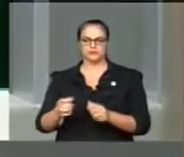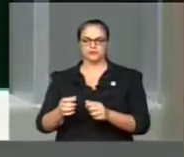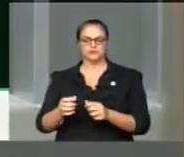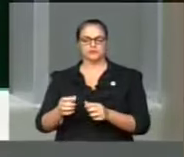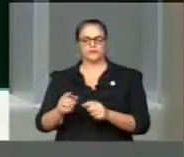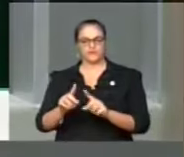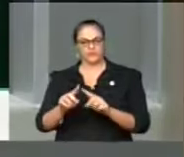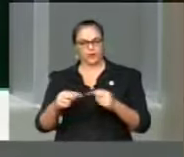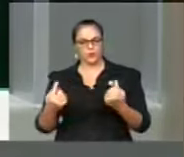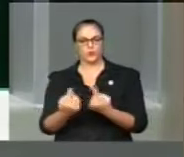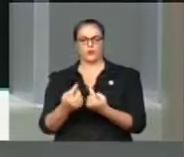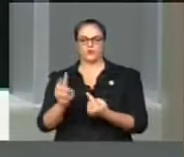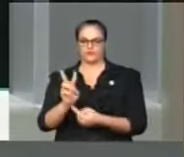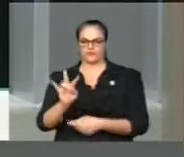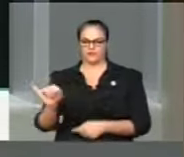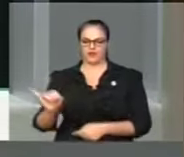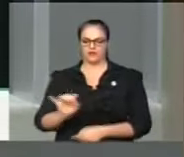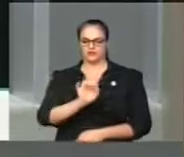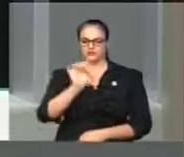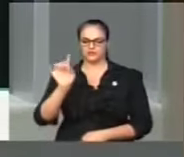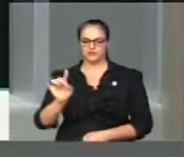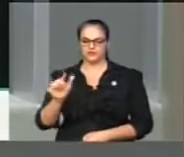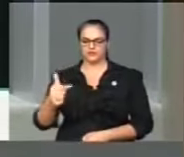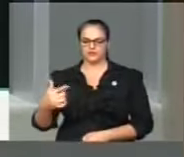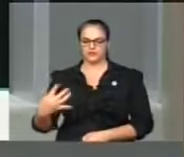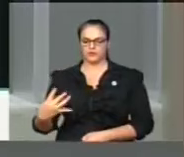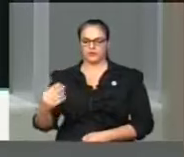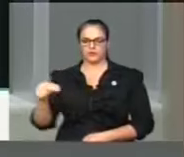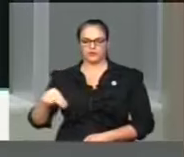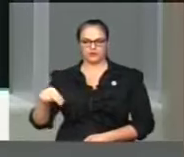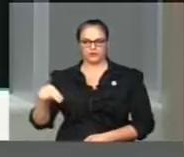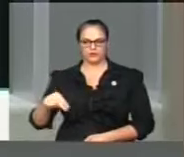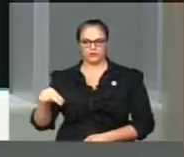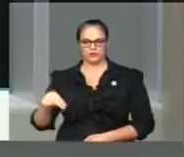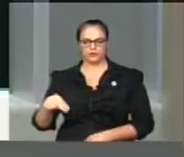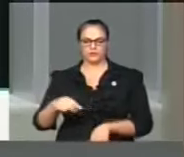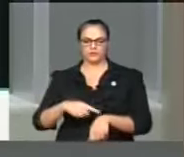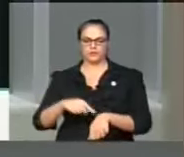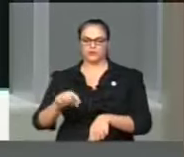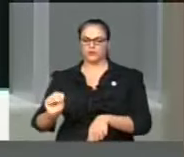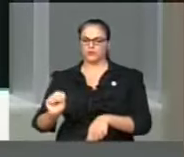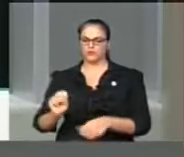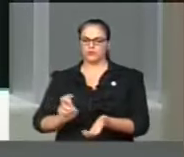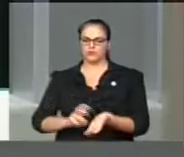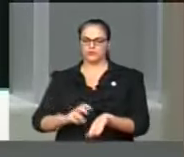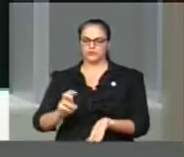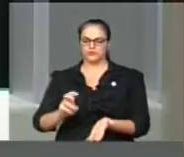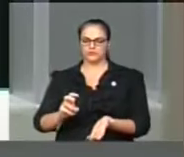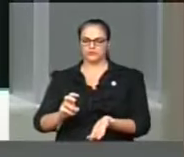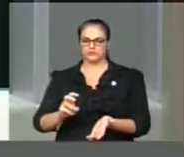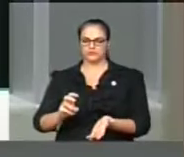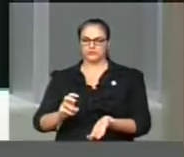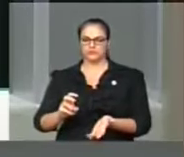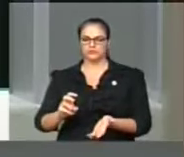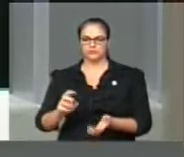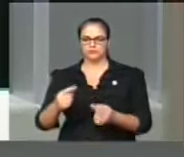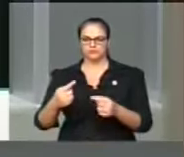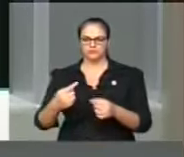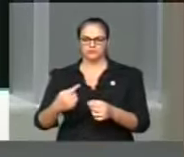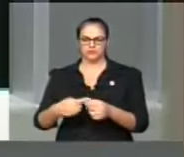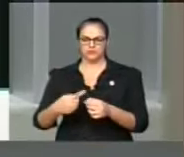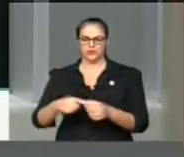grande reunião no dia 24 de novembro, às 8 horas da manhã, no Camarul de Uberlândia,